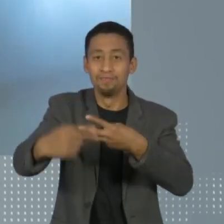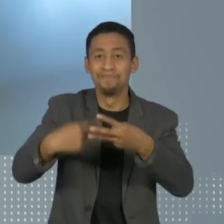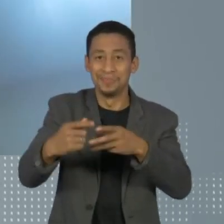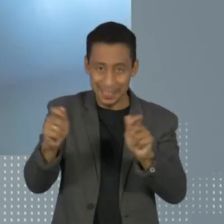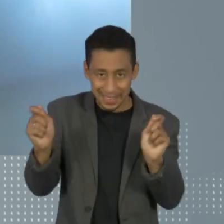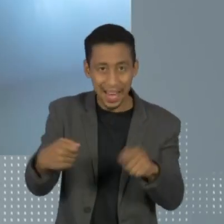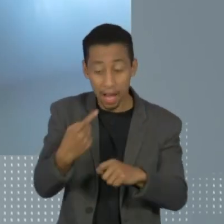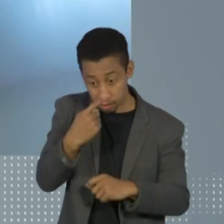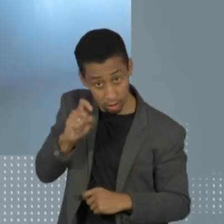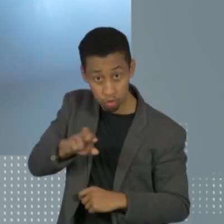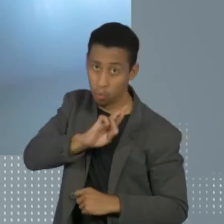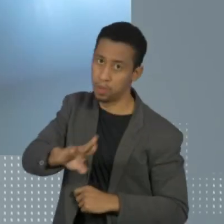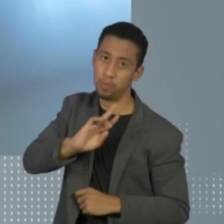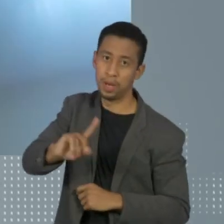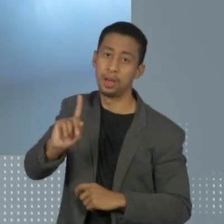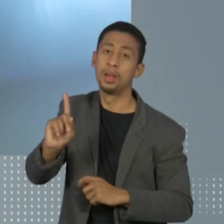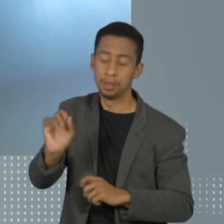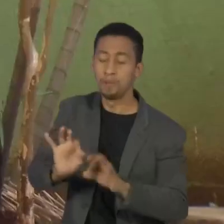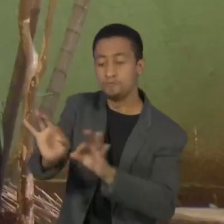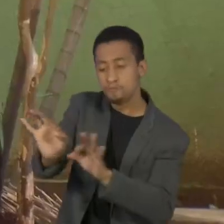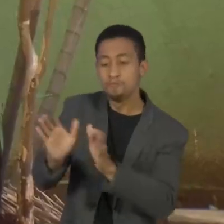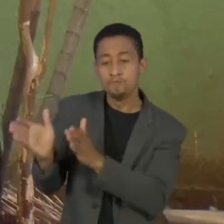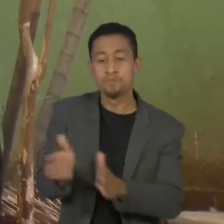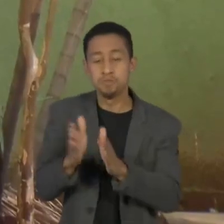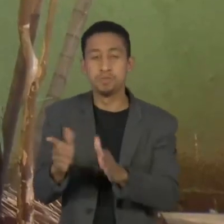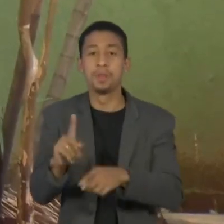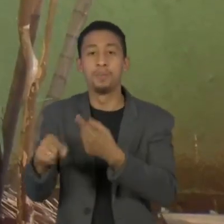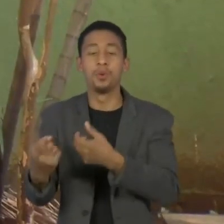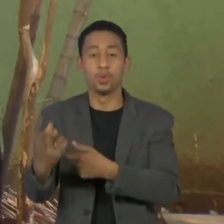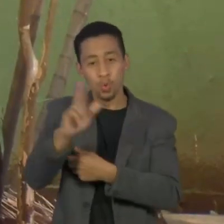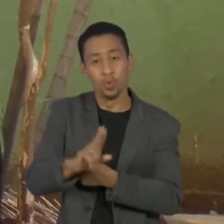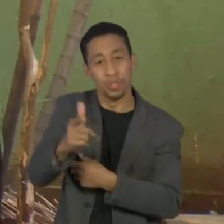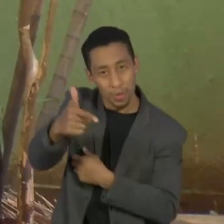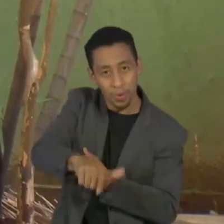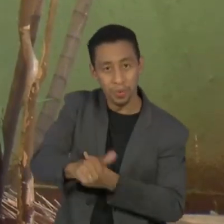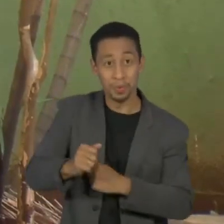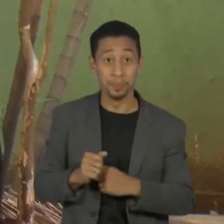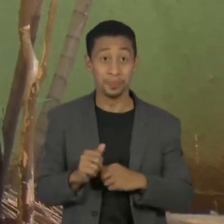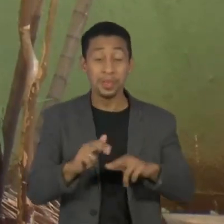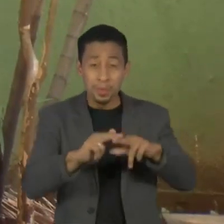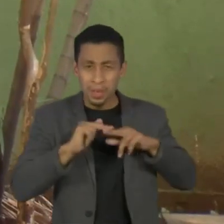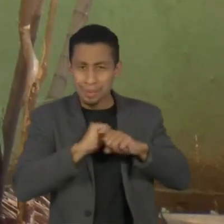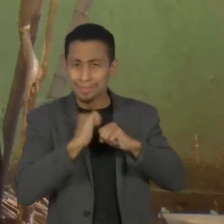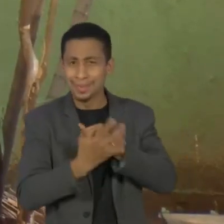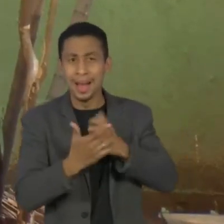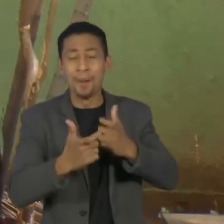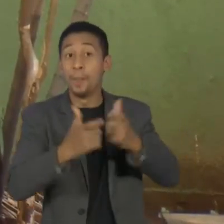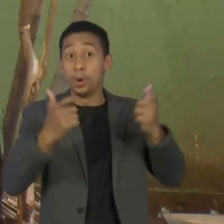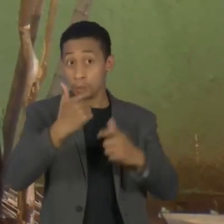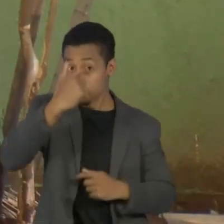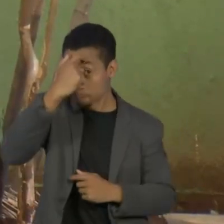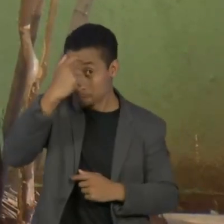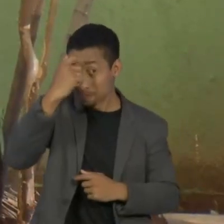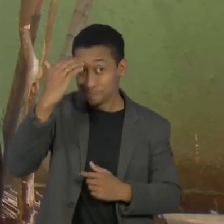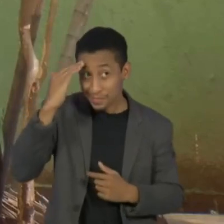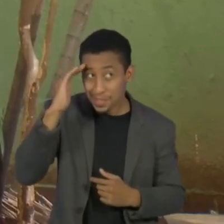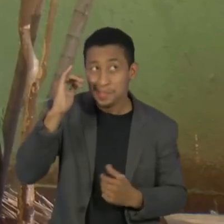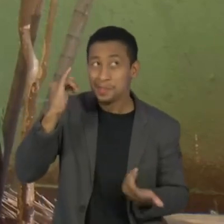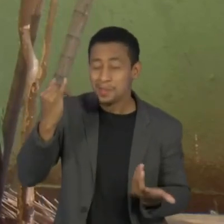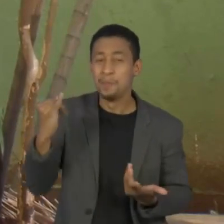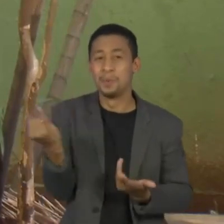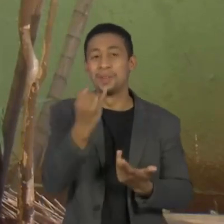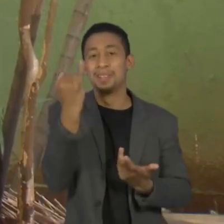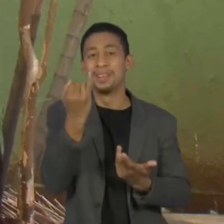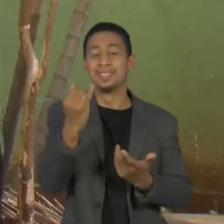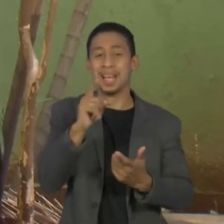eles vão voltar para a nossa residência de uma outra forma. Com mais tempo em casa, por causa da pandemia, muitas pessoas ganharam consciência da importância de separar os